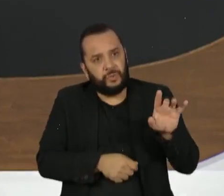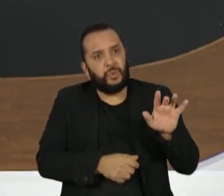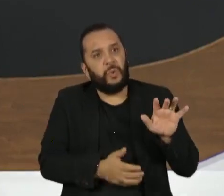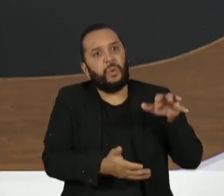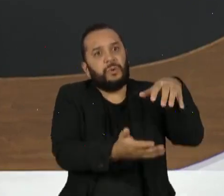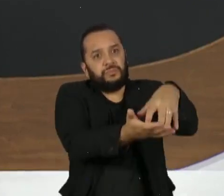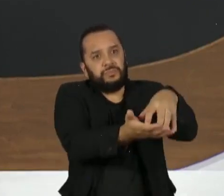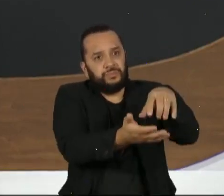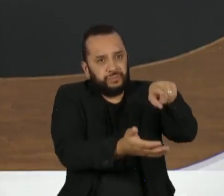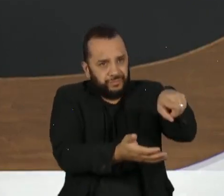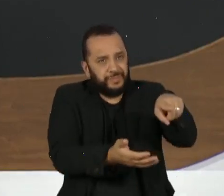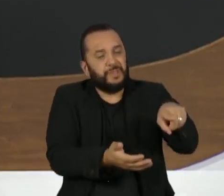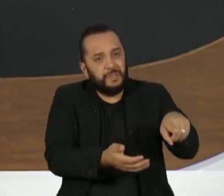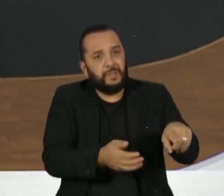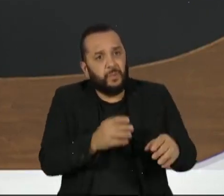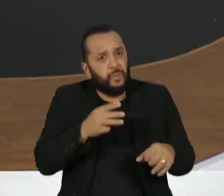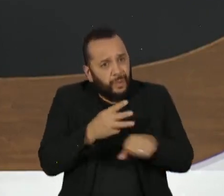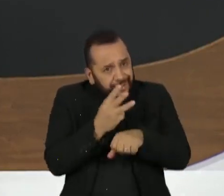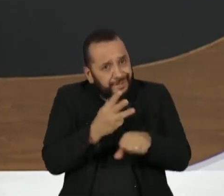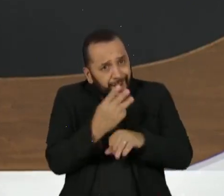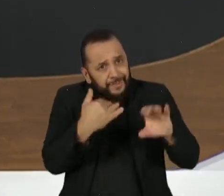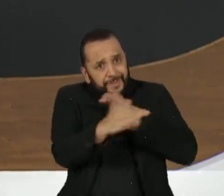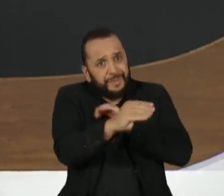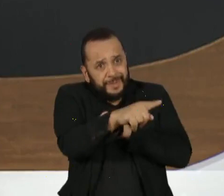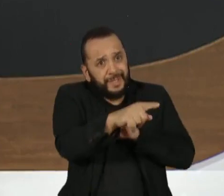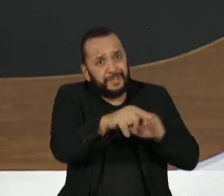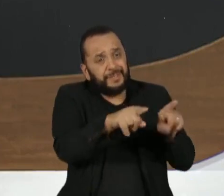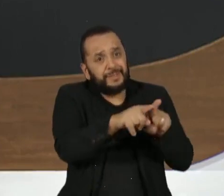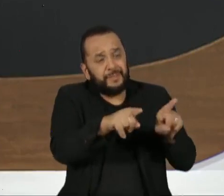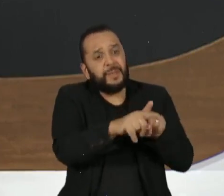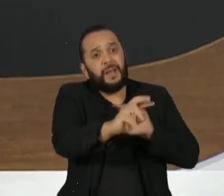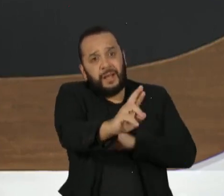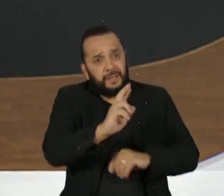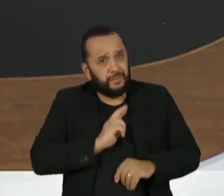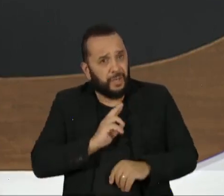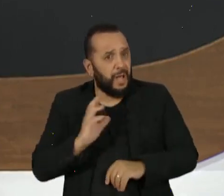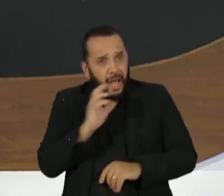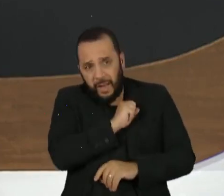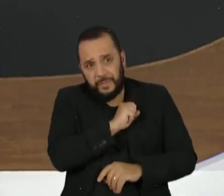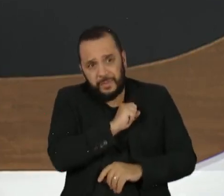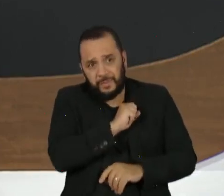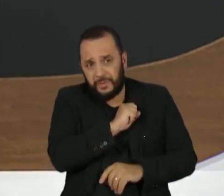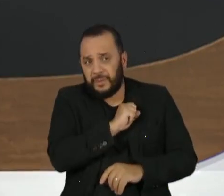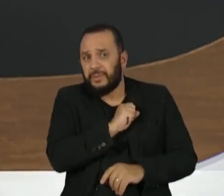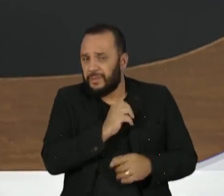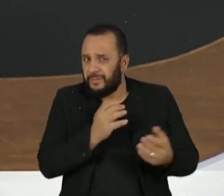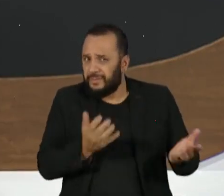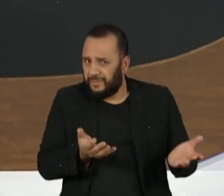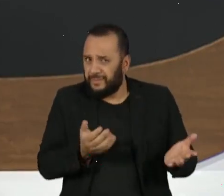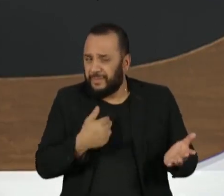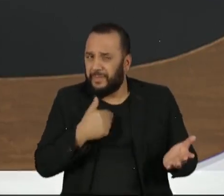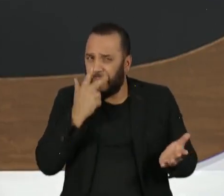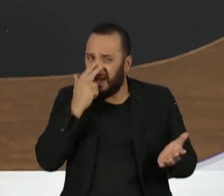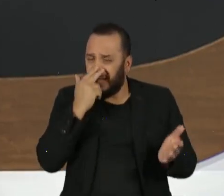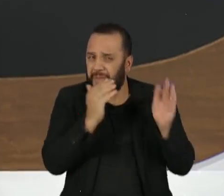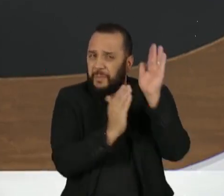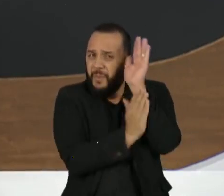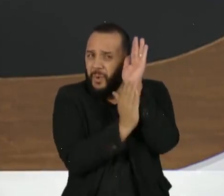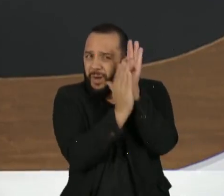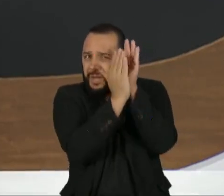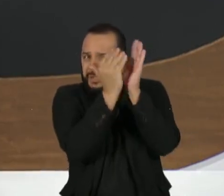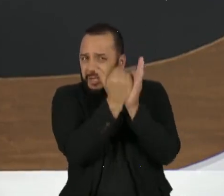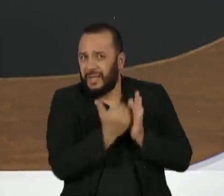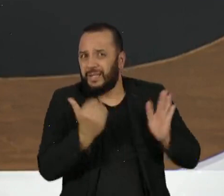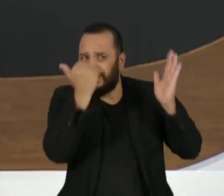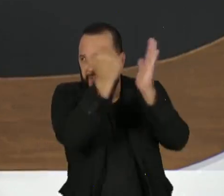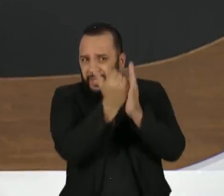por WhatsApp ou um chefe de departamento e receber essa resposta em tempo real, não está havendo um excesso de burocracia e